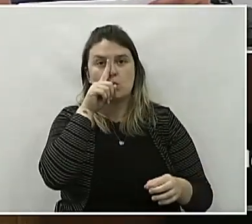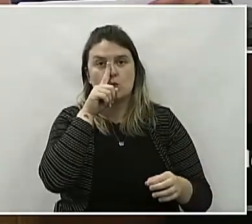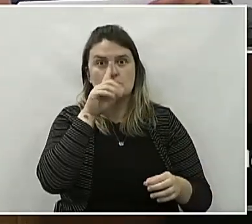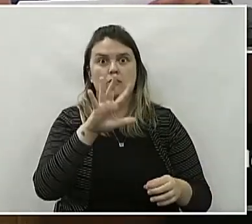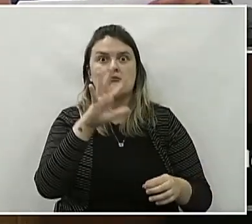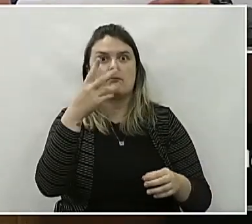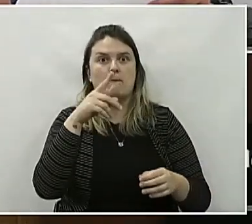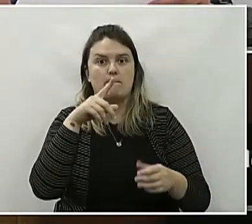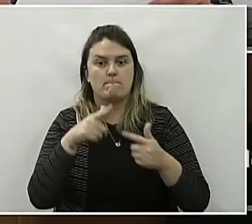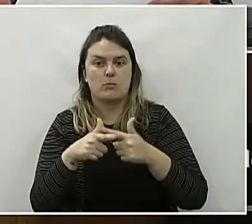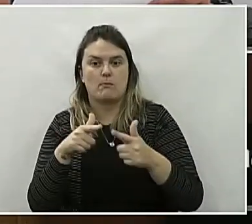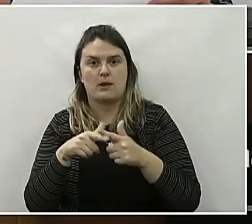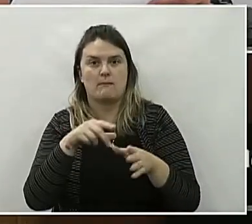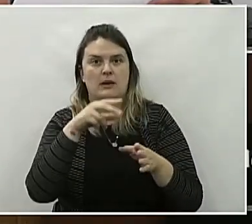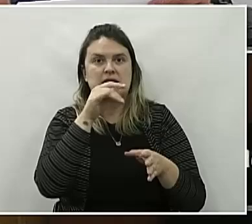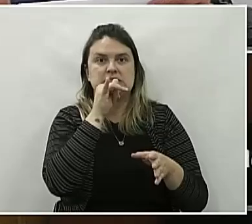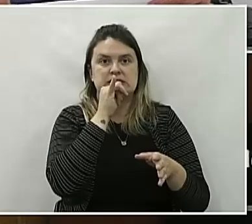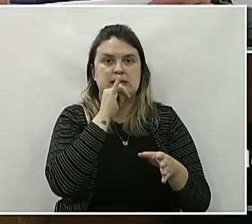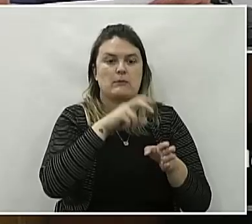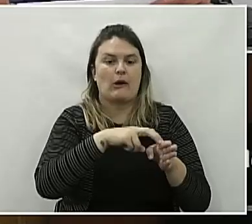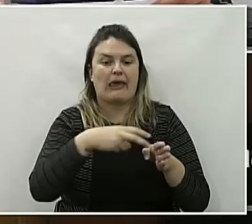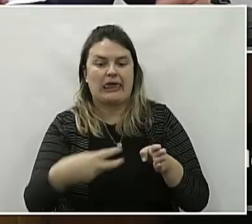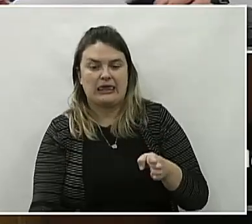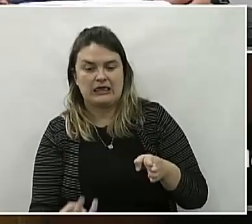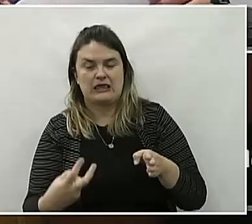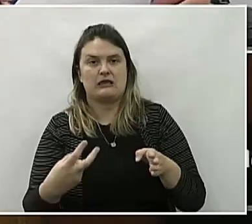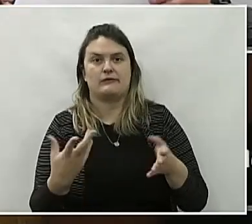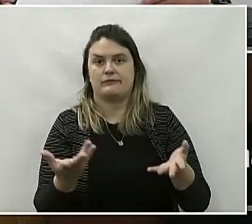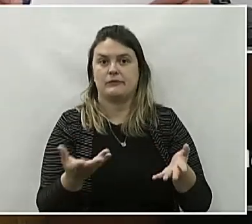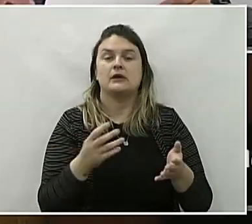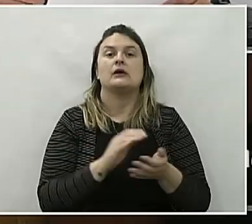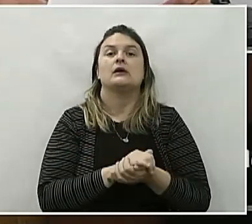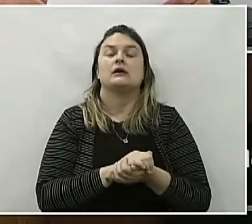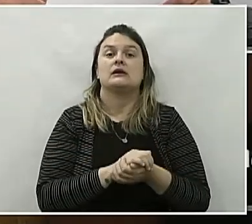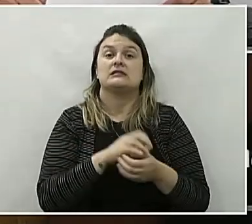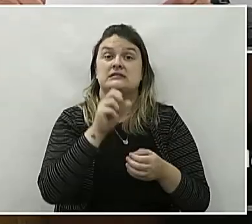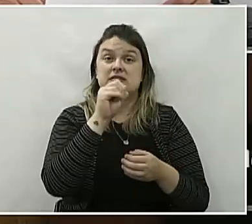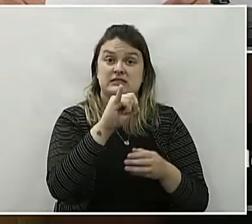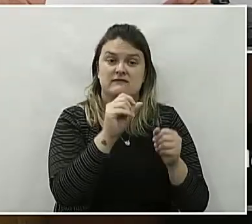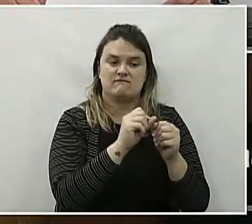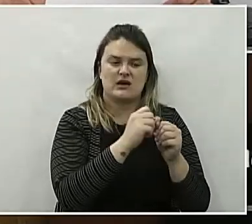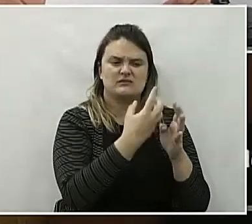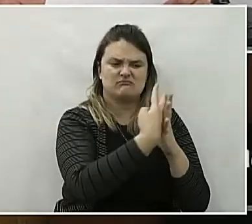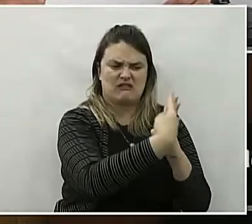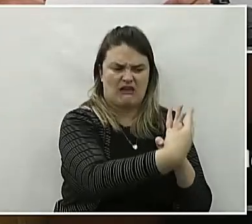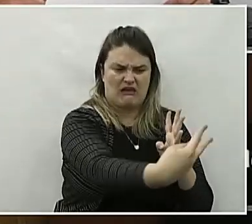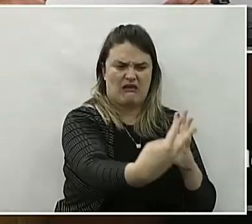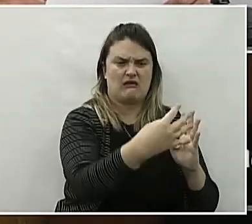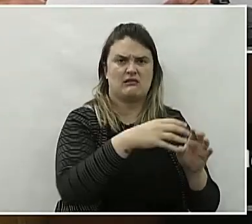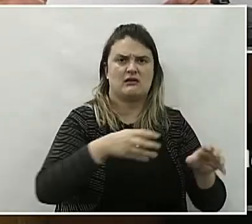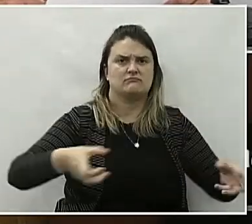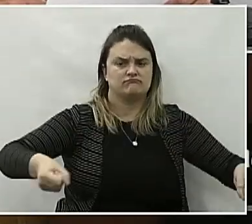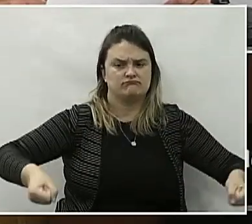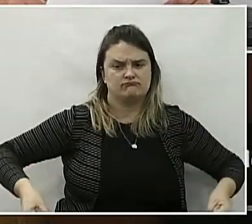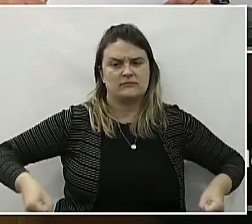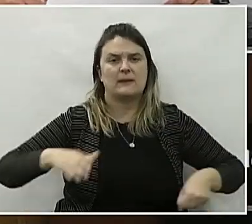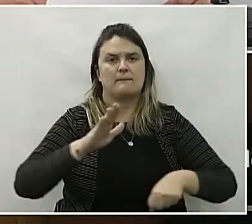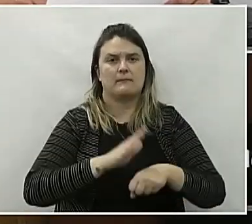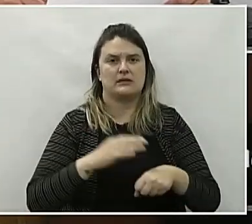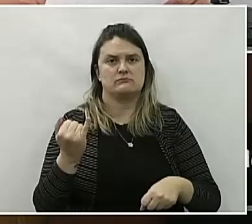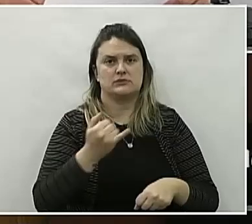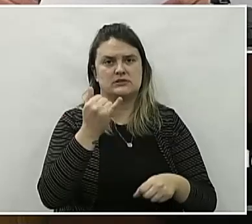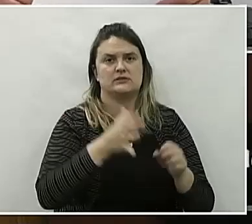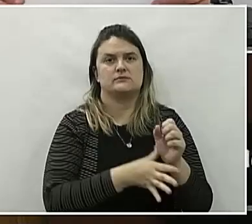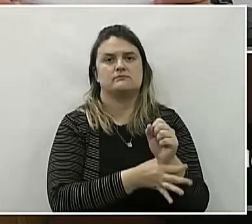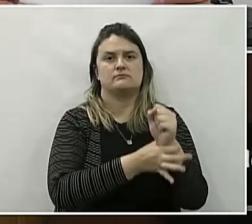acidentes, situação que já resultou em diversas ocorrências. A implementação de proteções reforçadas é essencial para